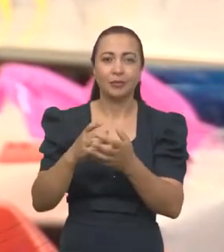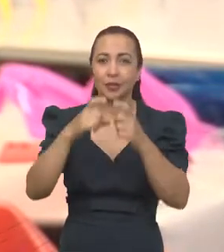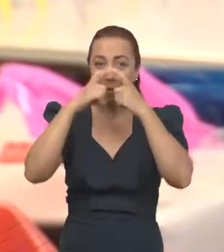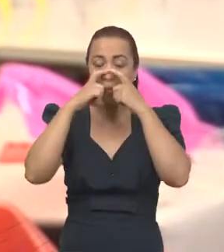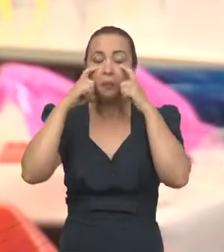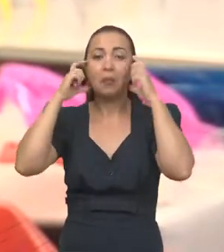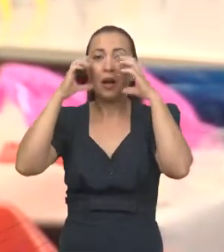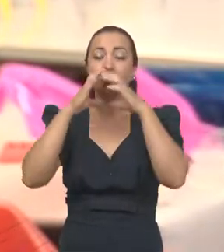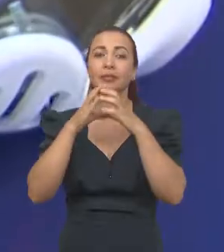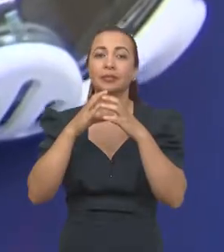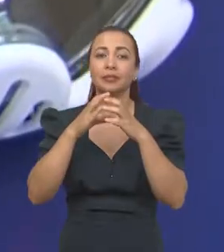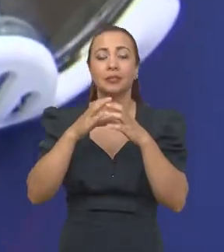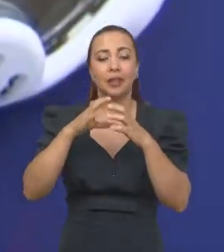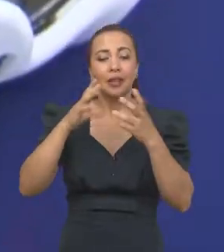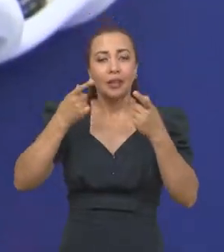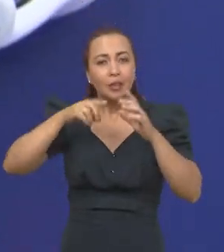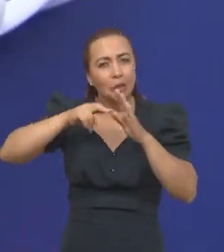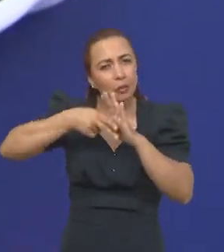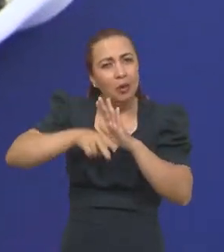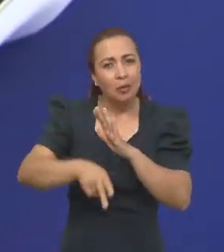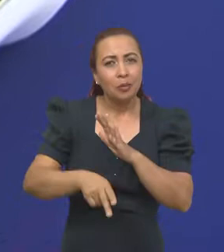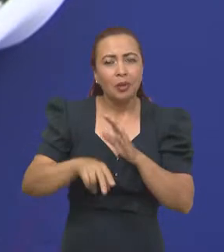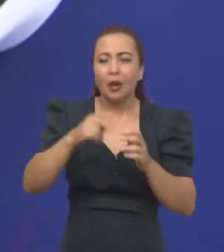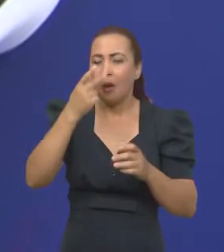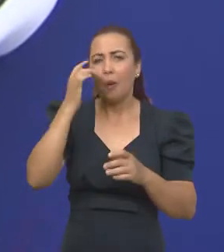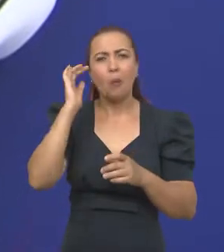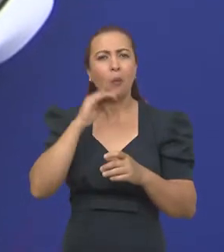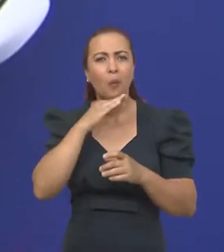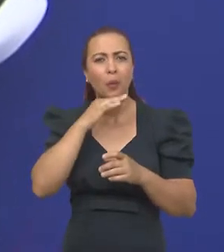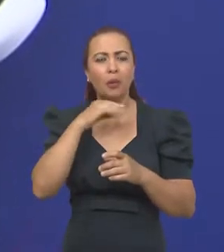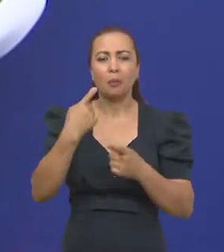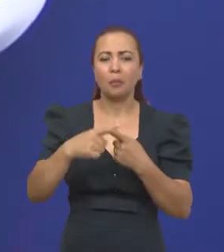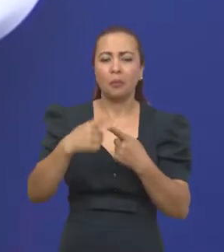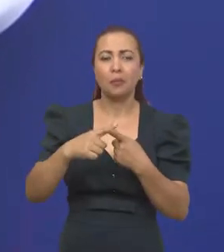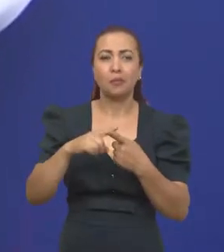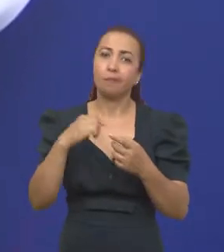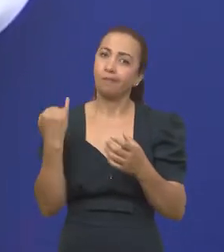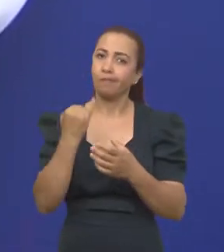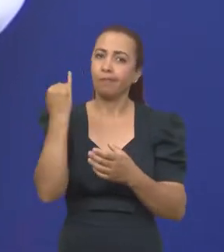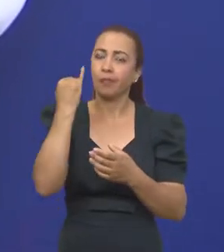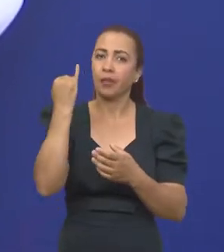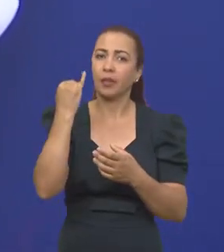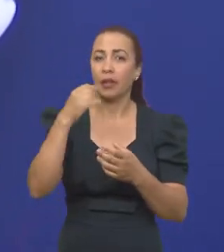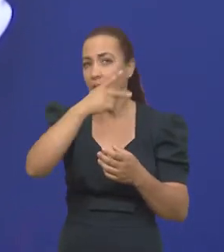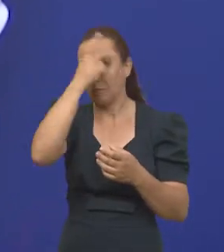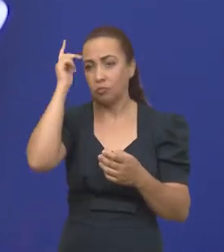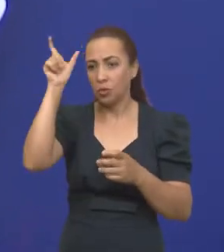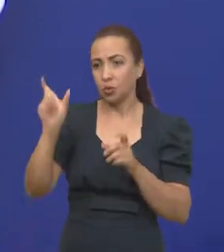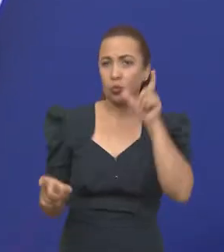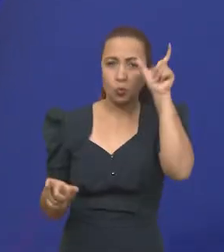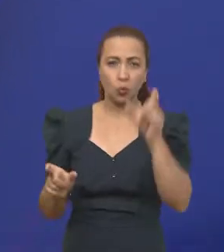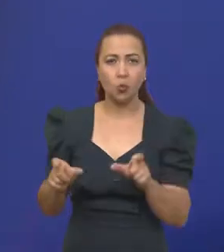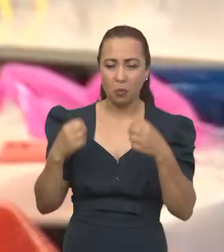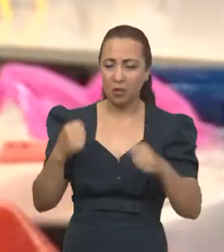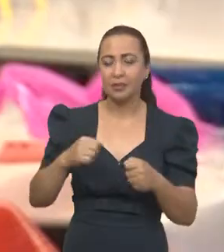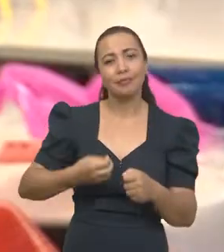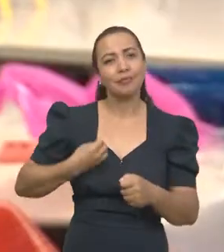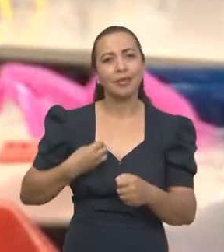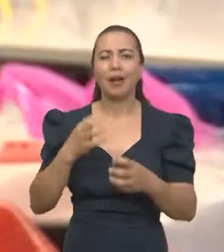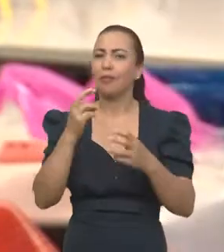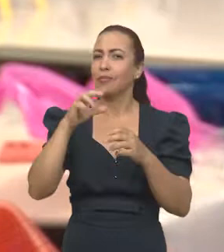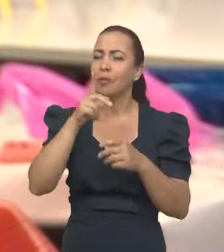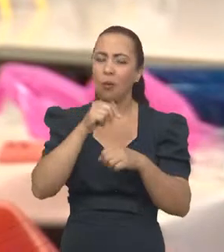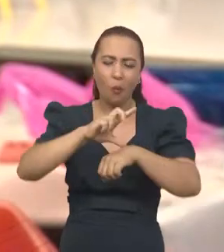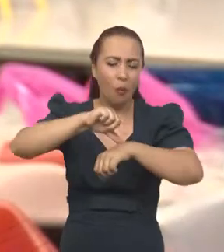grandes desvantagens era a ergonomia da máscara, o que é algo significativo, já que o paciente precisa passar muitas horas com ela.